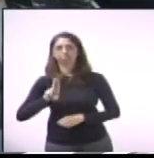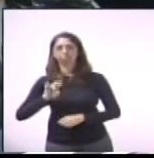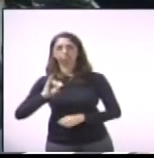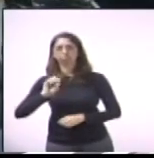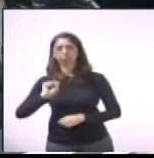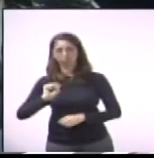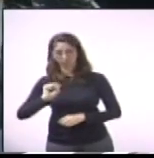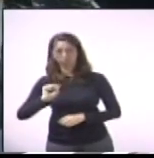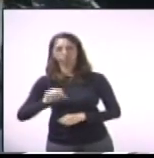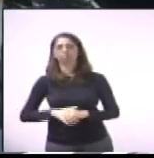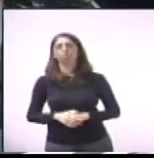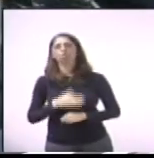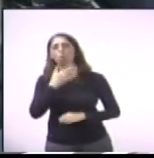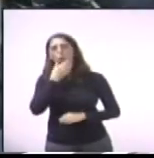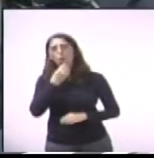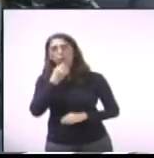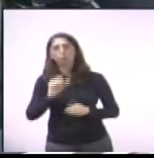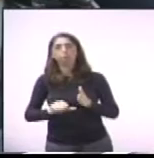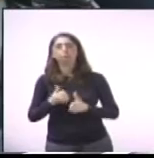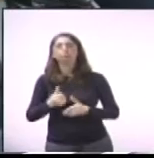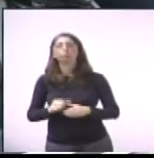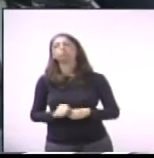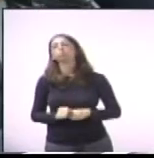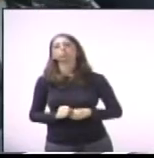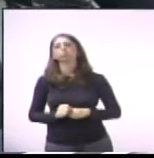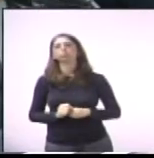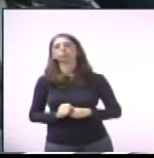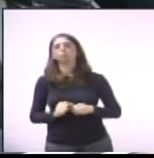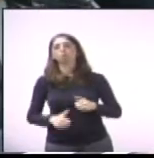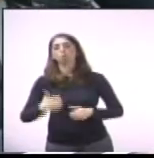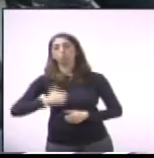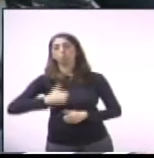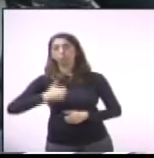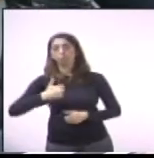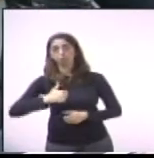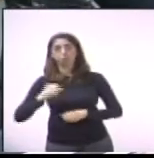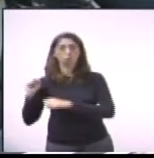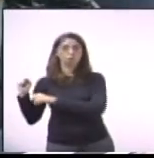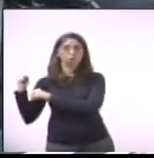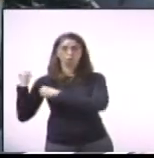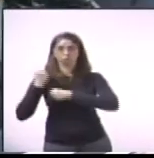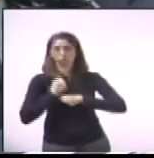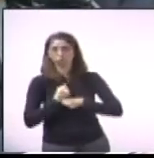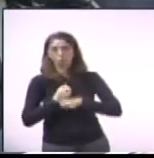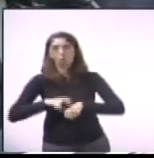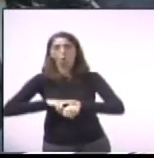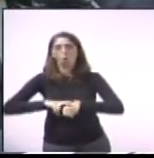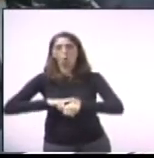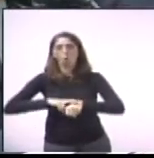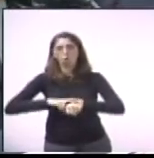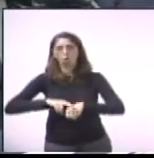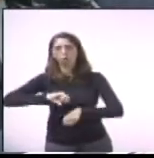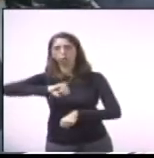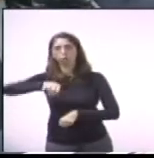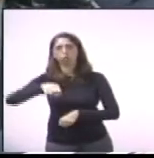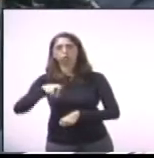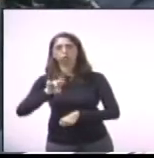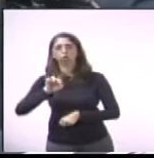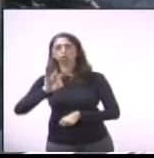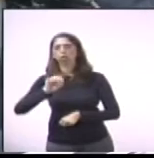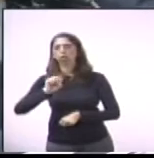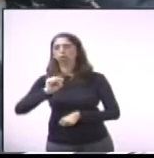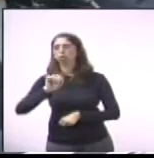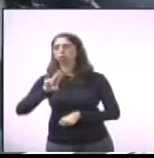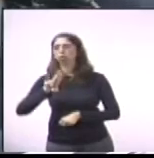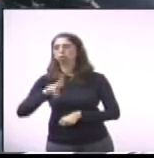Gustavo de Mello, pelo primeiro lugar na categoria Superpesado, faixa roxa, no Campeonato Brasileiro